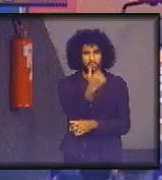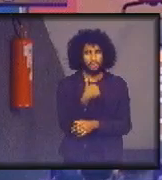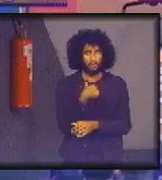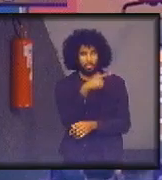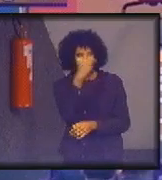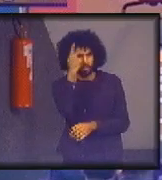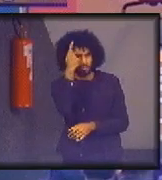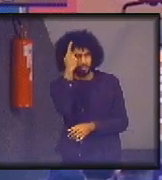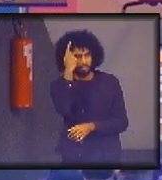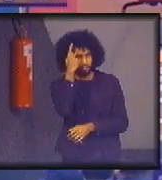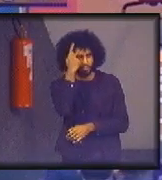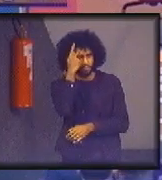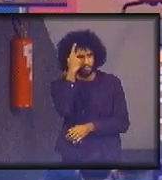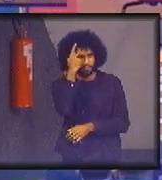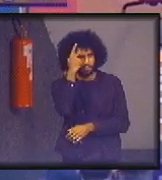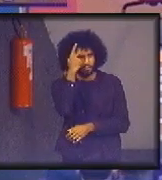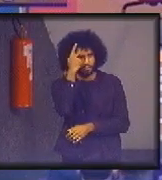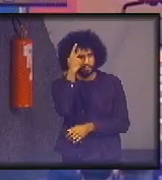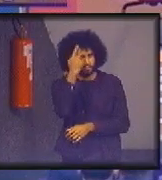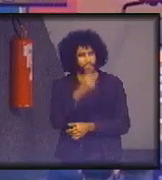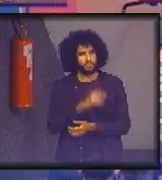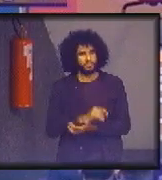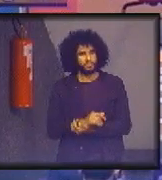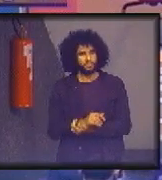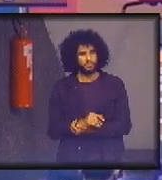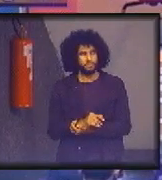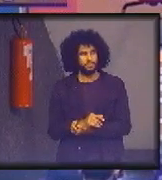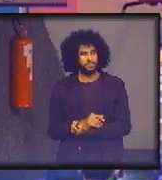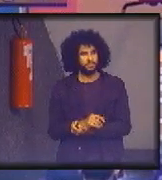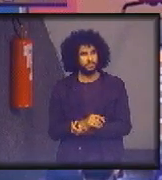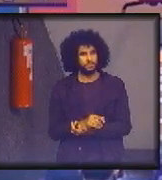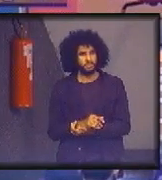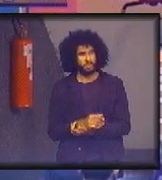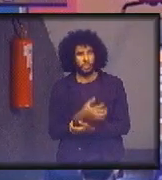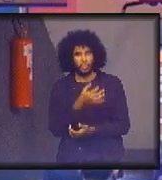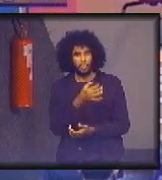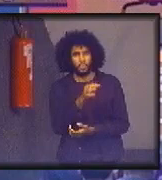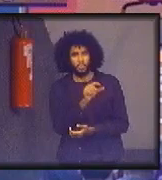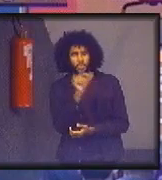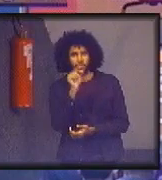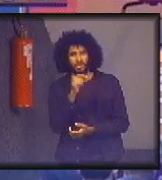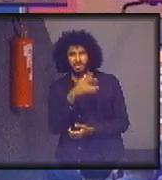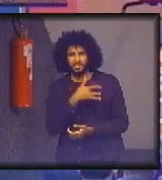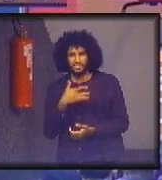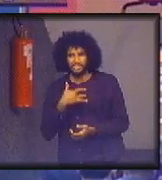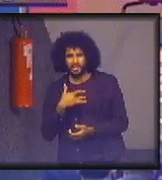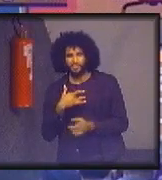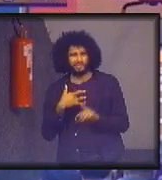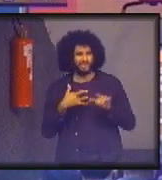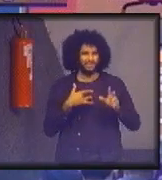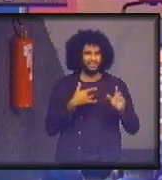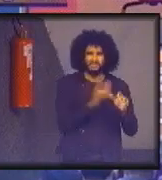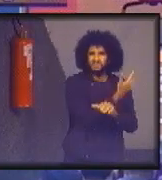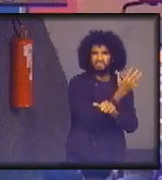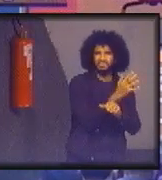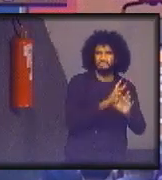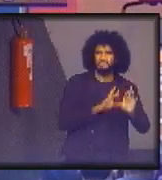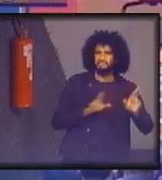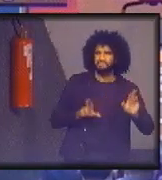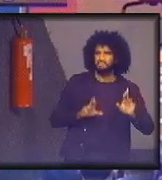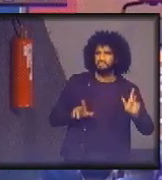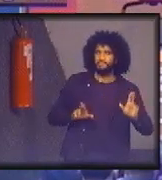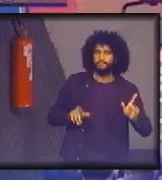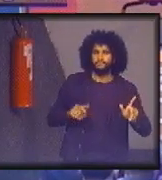Paulo, que era uma medida mais de saúde do que meio ambiente. A gente estabeleceu o rodígio. Muito